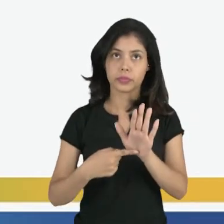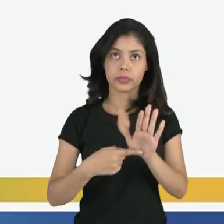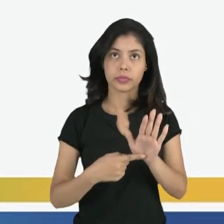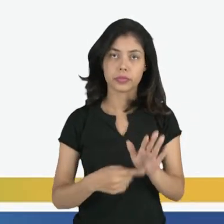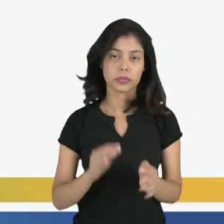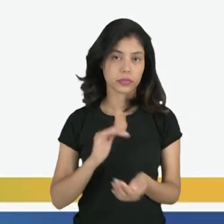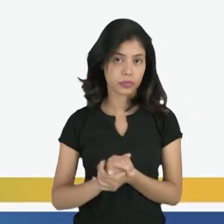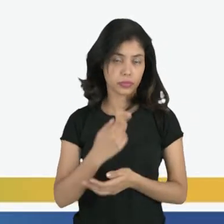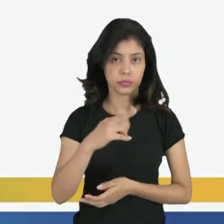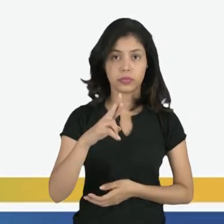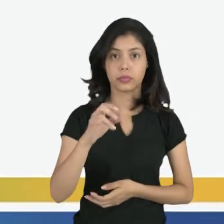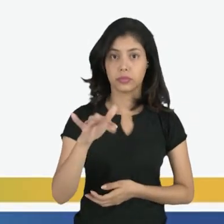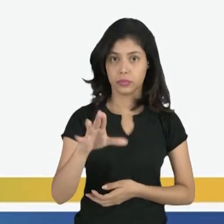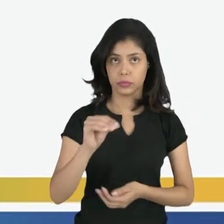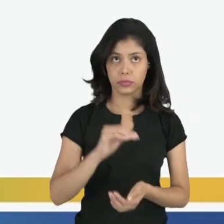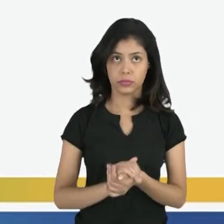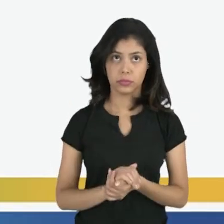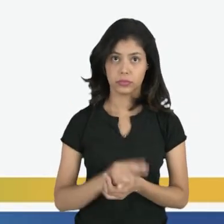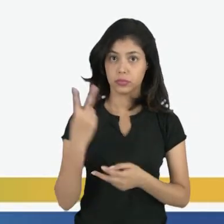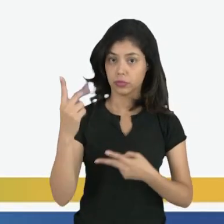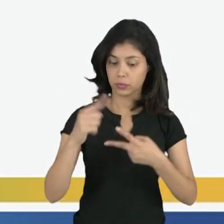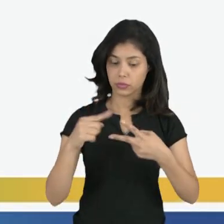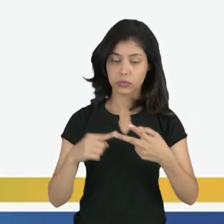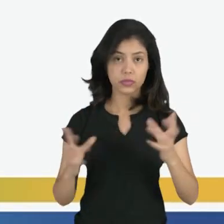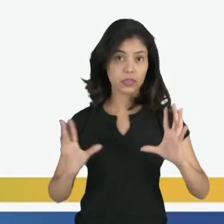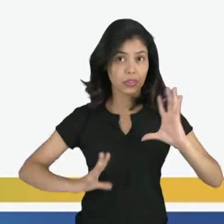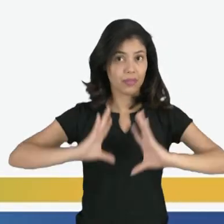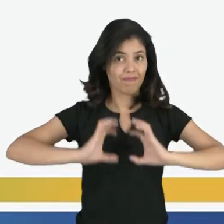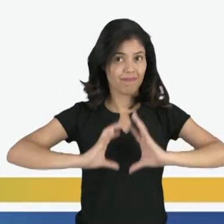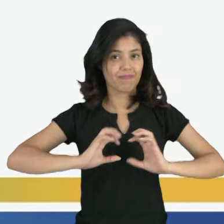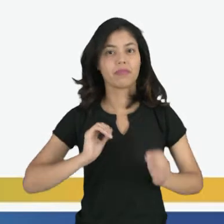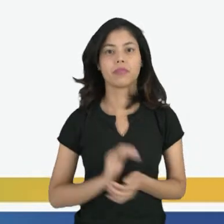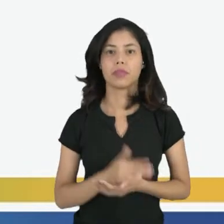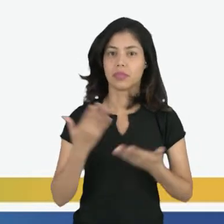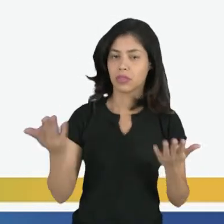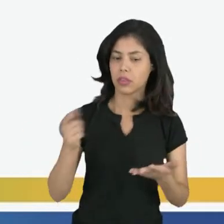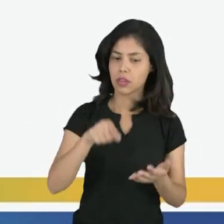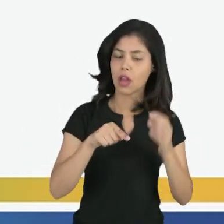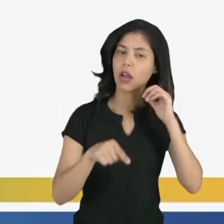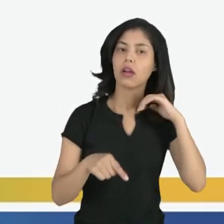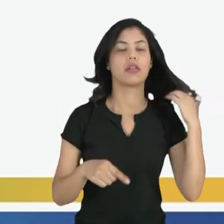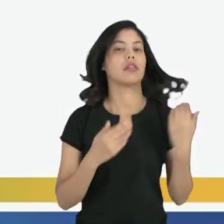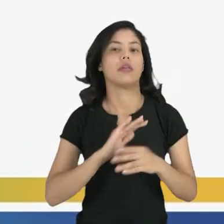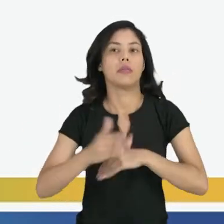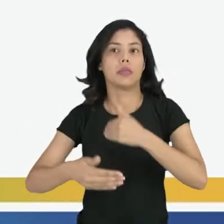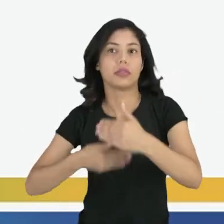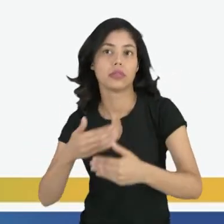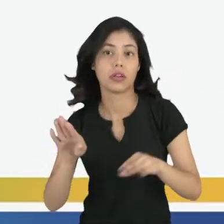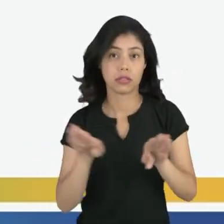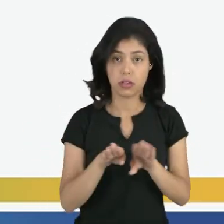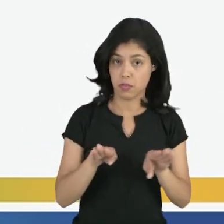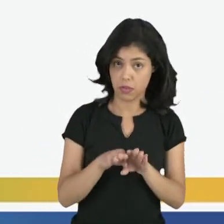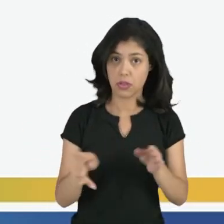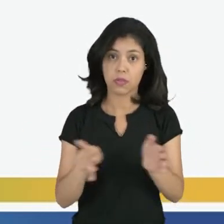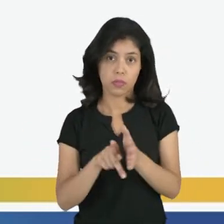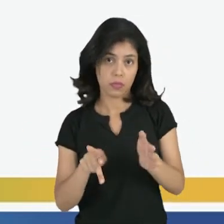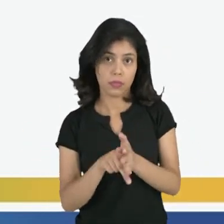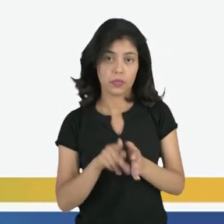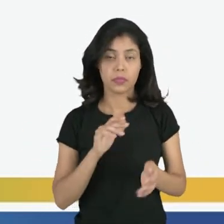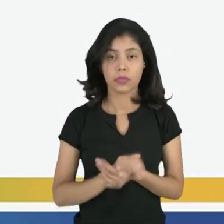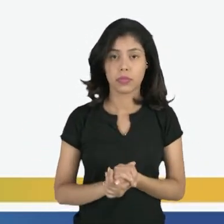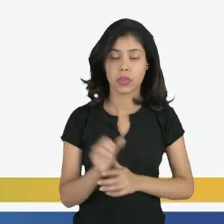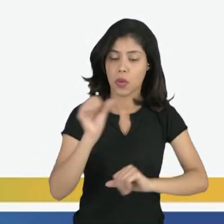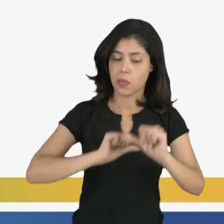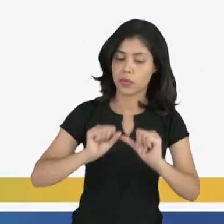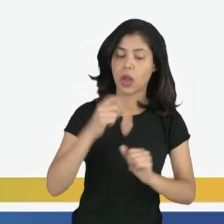protagonistas e duas teses em conflito. Então, que é um processo resultante do conflito, da